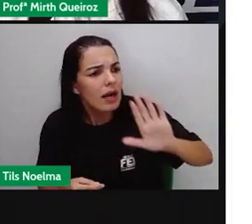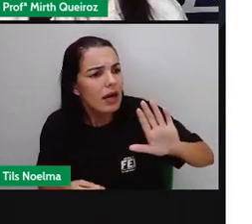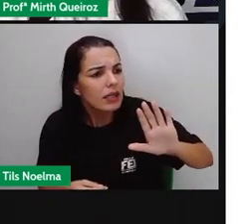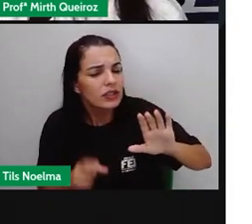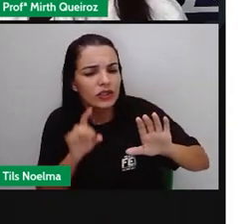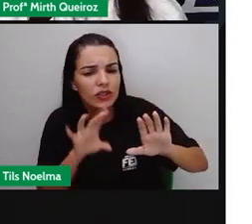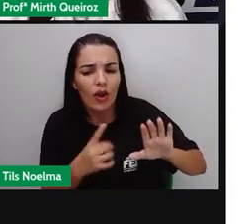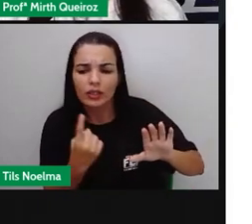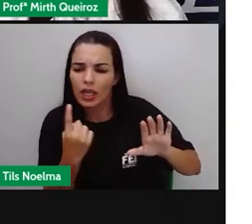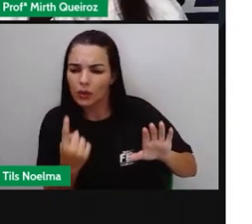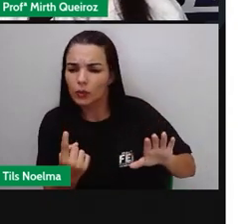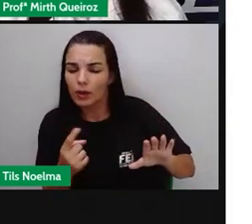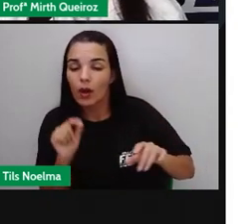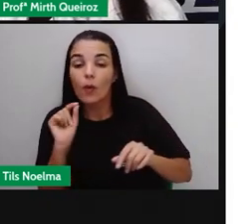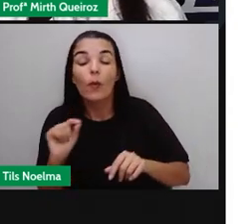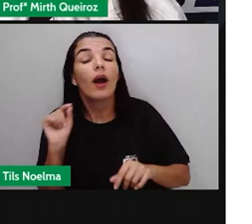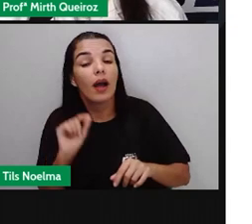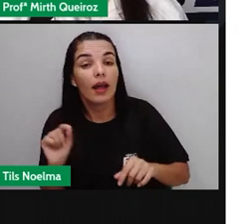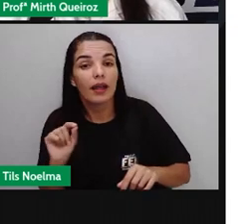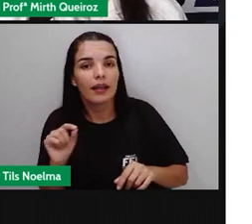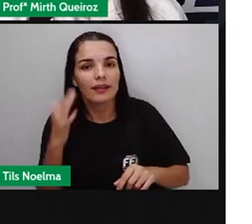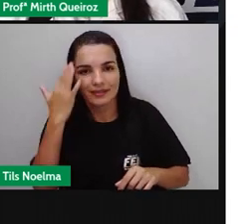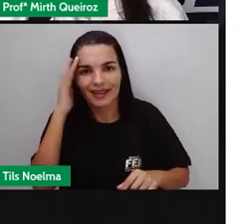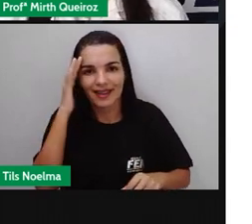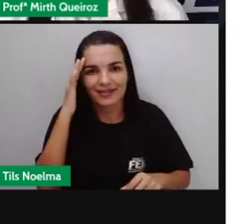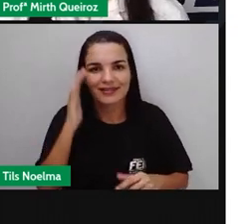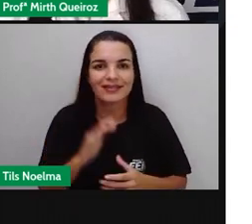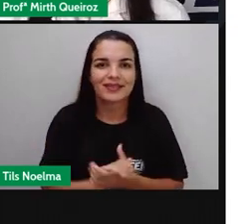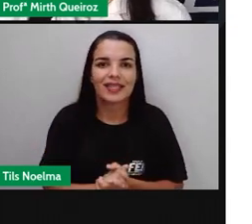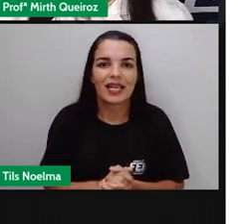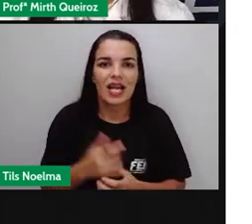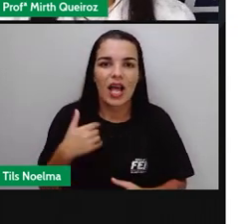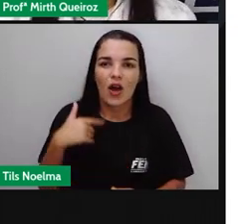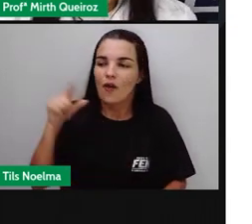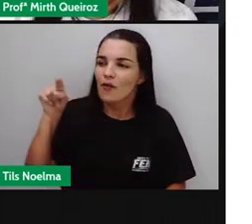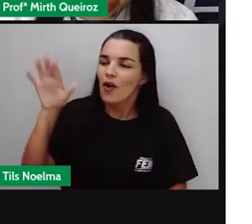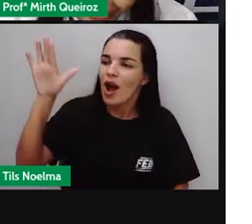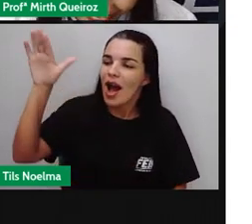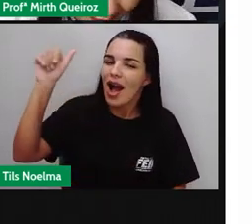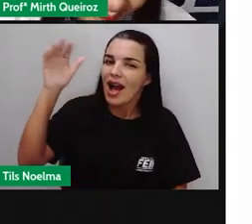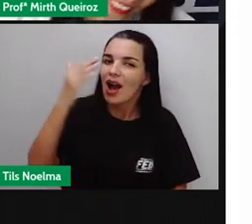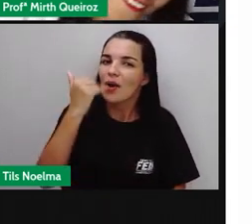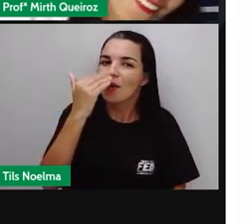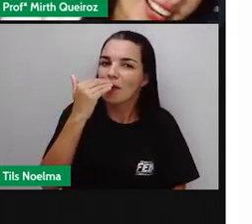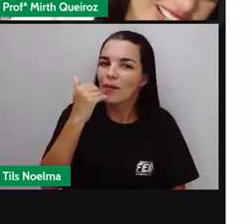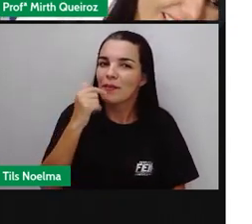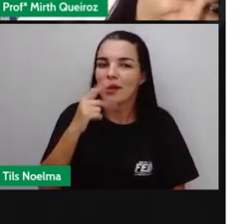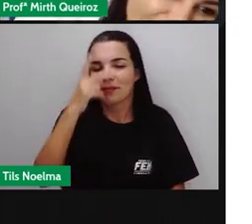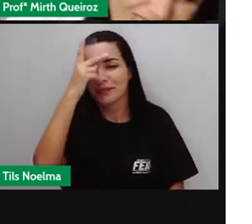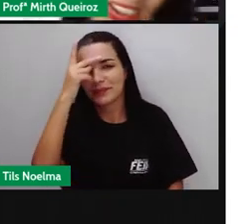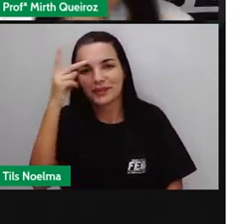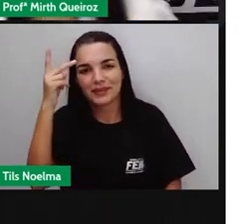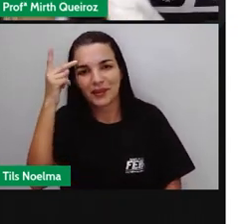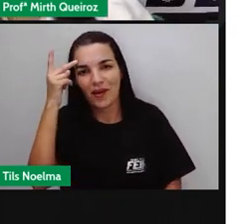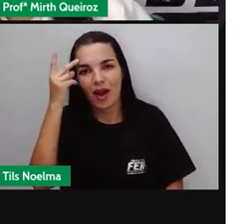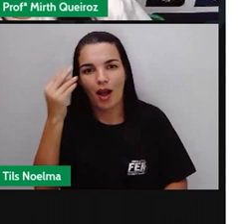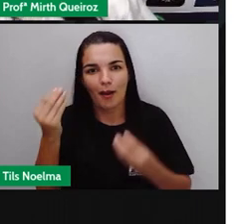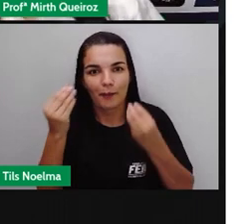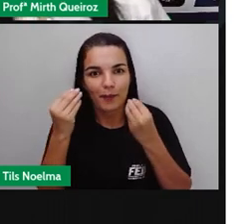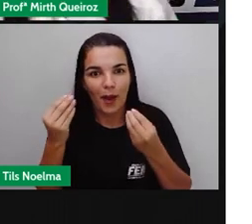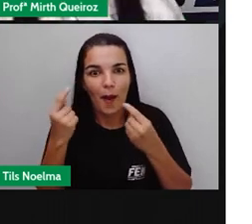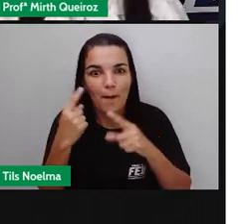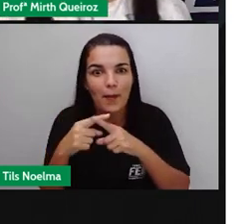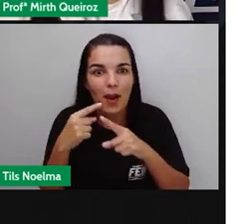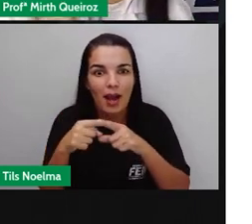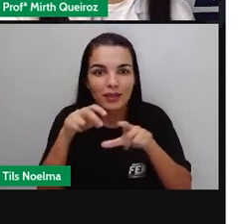objeto, alguma coisa. E não a mãe. Vou ali comer, gente. Olha isso. Por causa